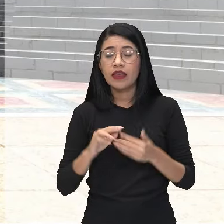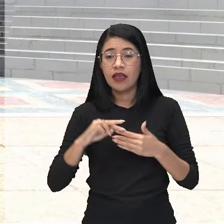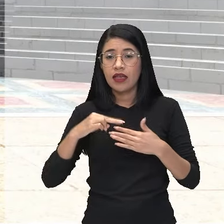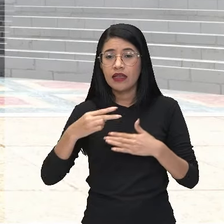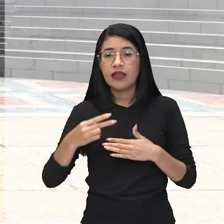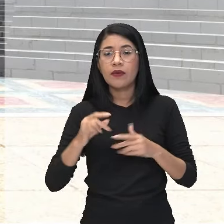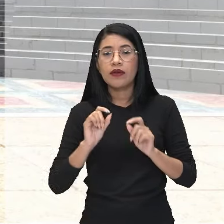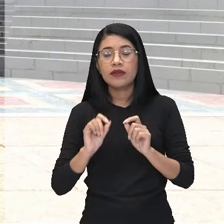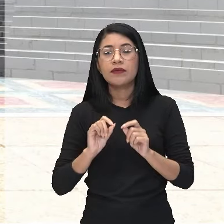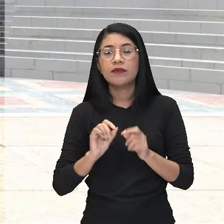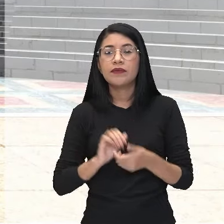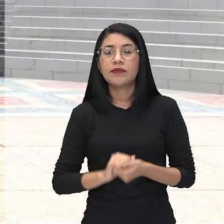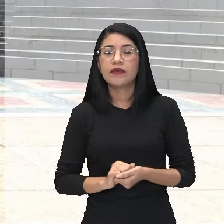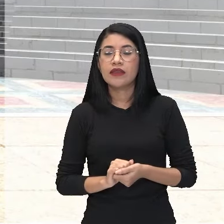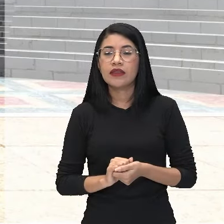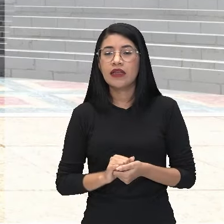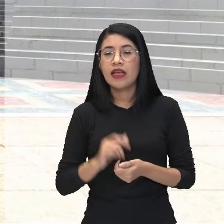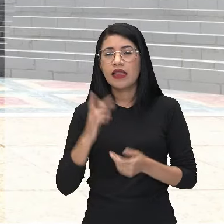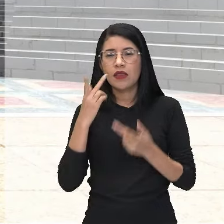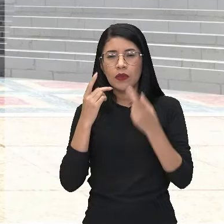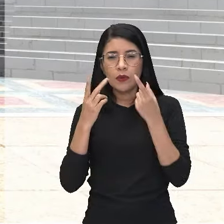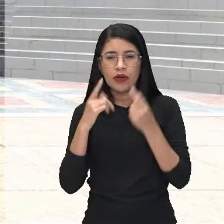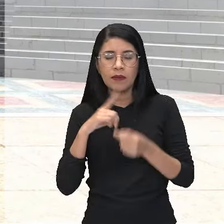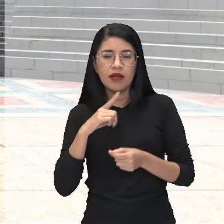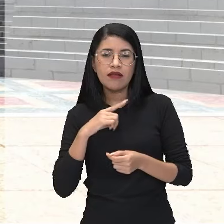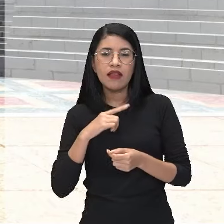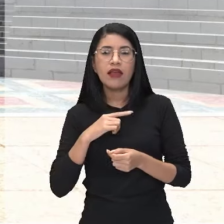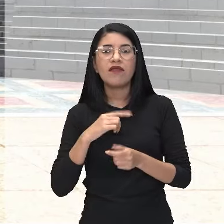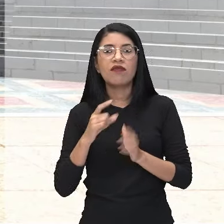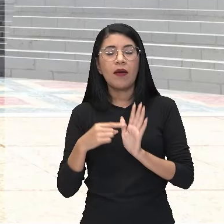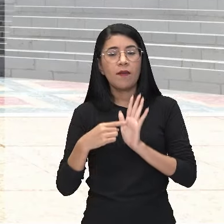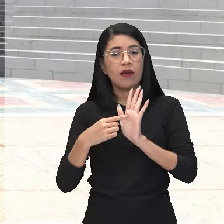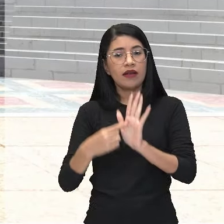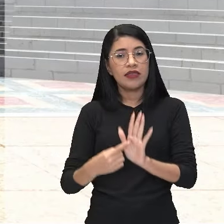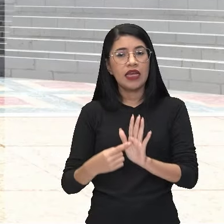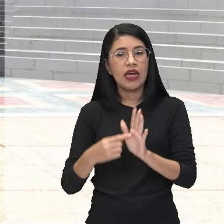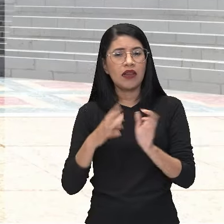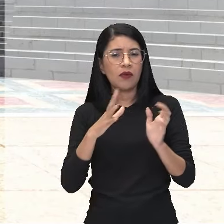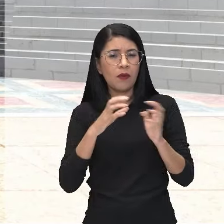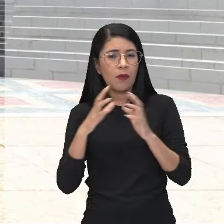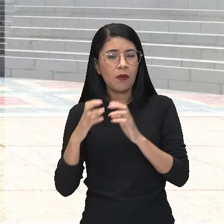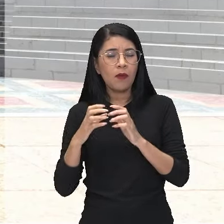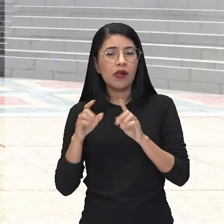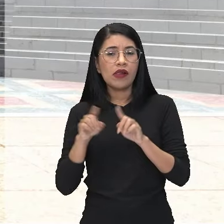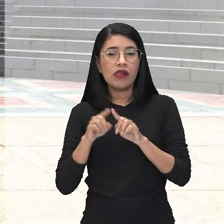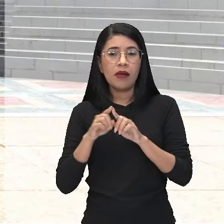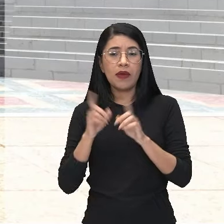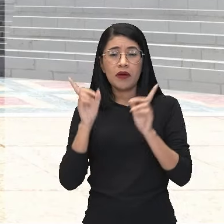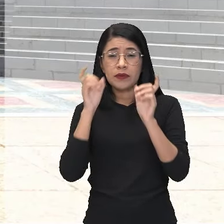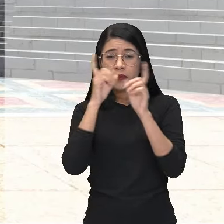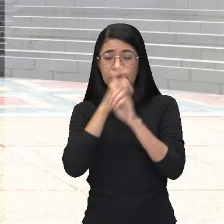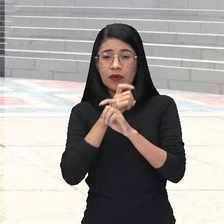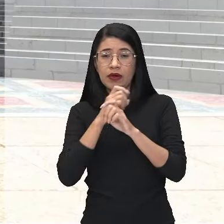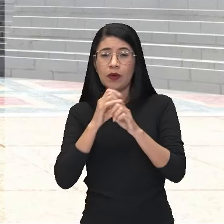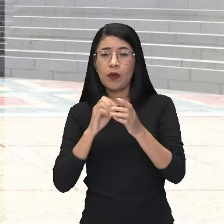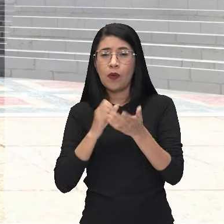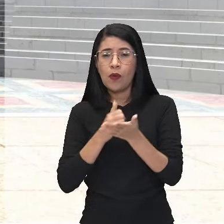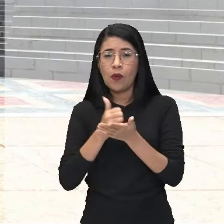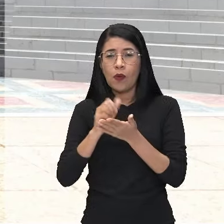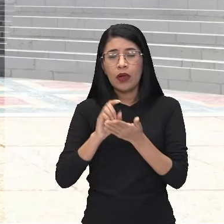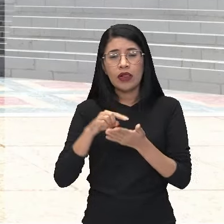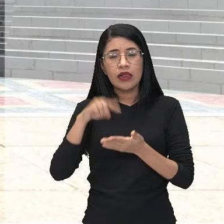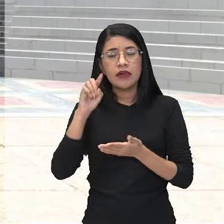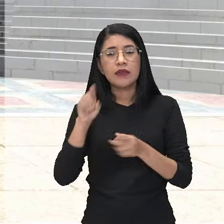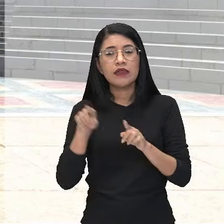geralmente constituída de exposição, conflito, complicação, clímax e desfecho.